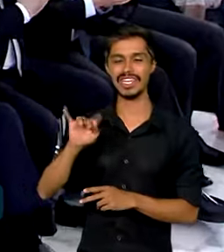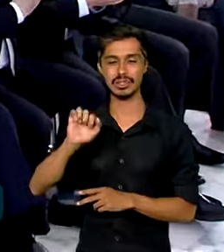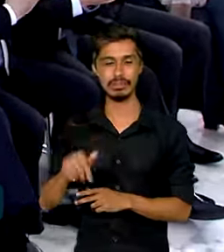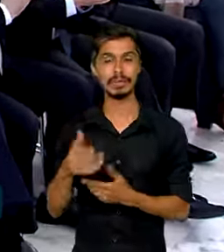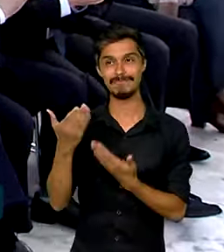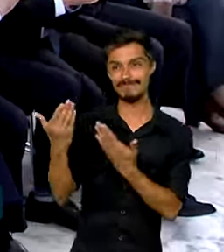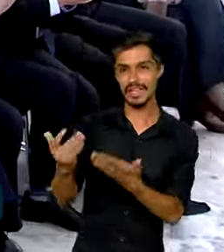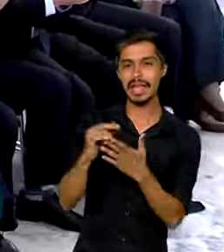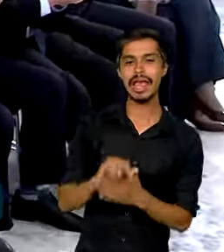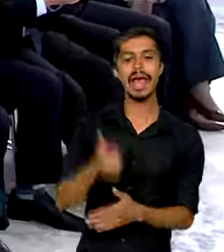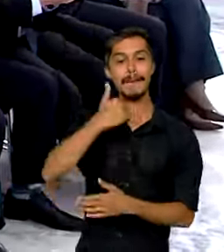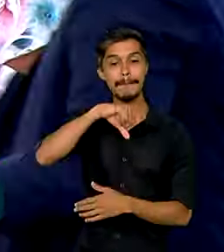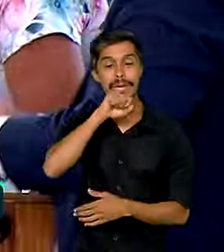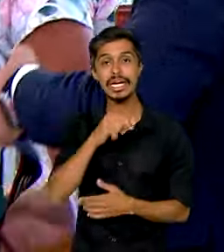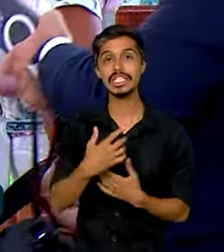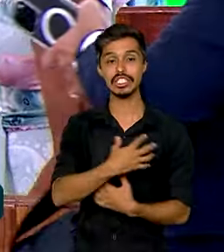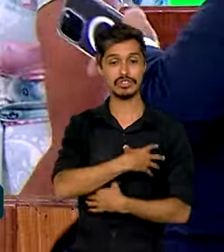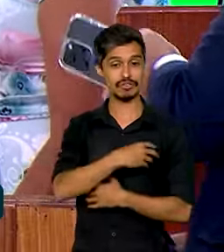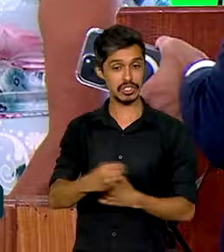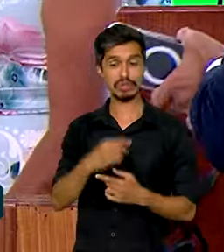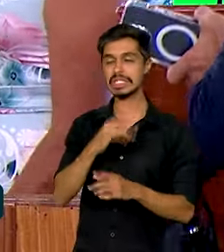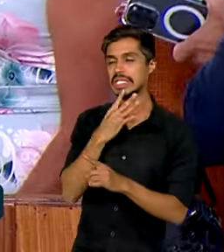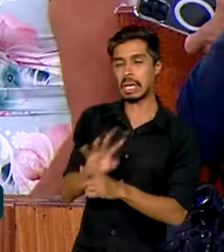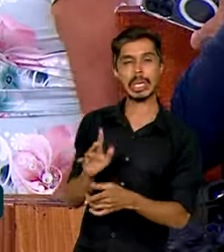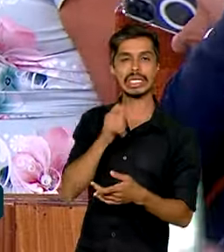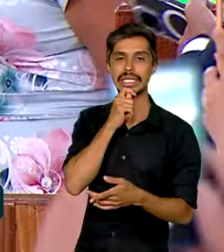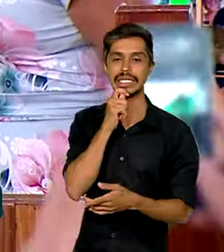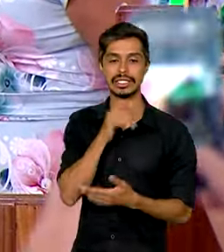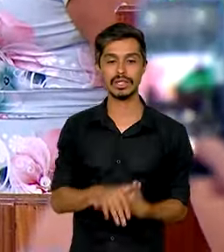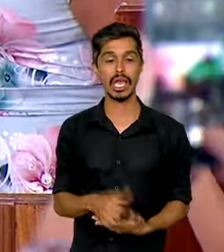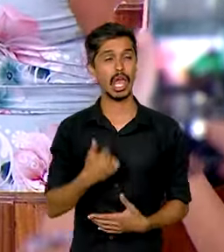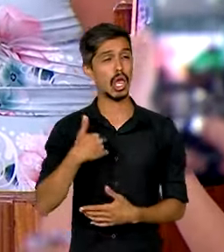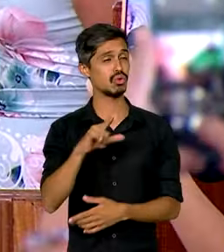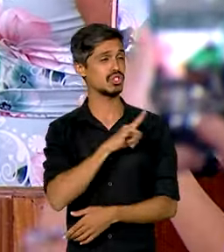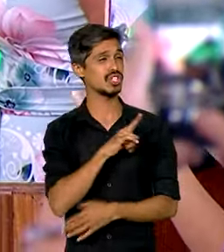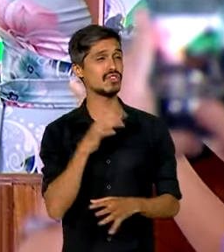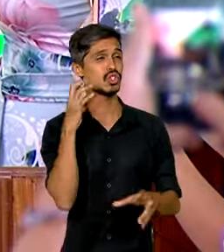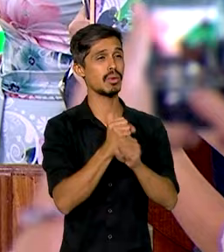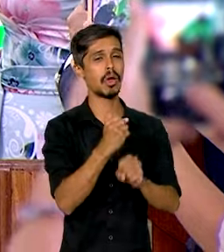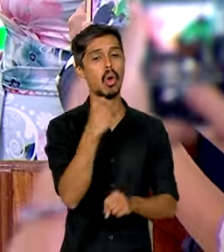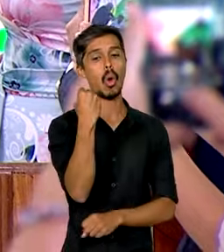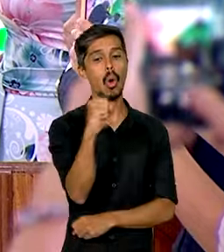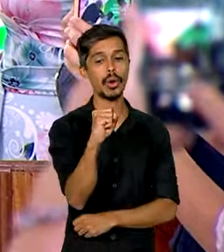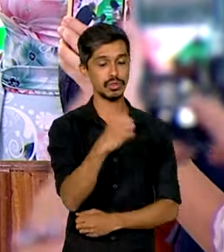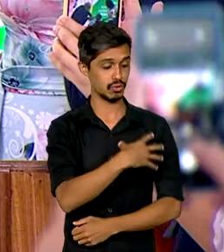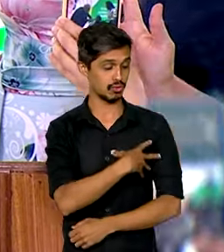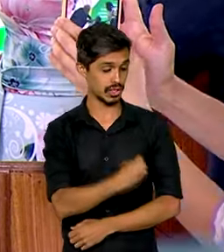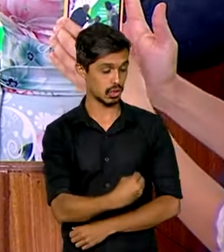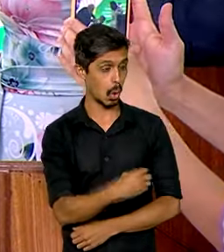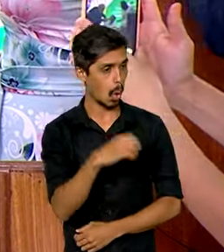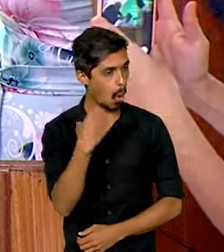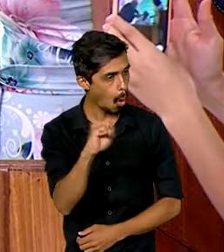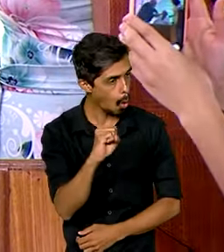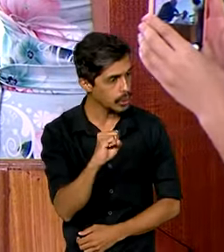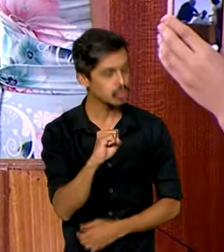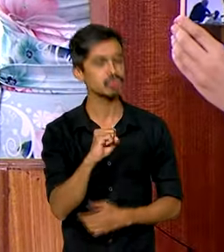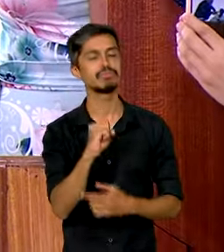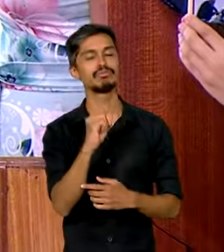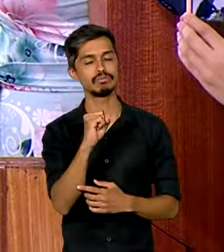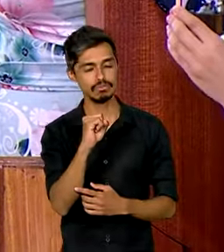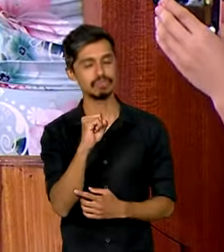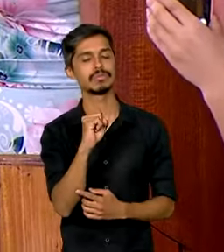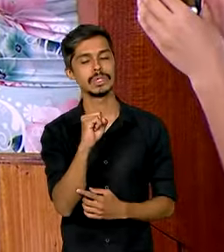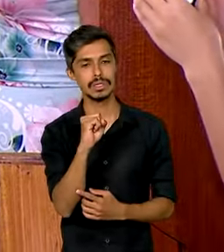de filhos que ainda não conhece. Eu tive oito filhos. Quanto? Oito. Oito filhos? Oito filhos.